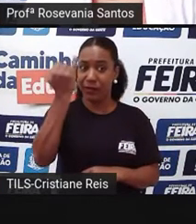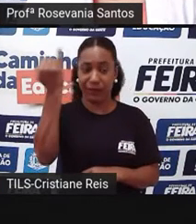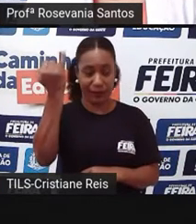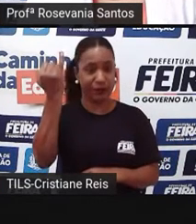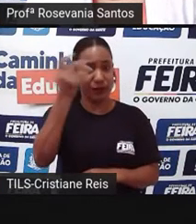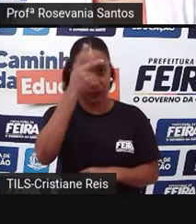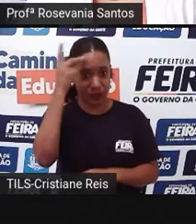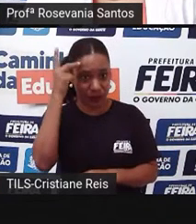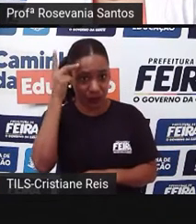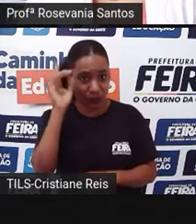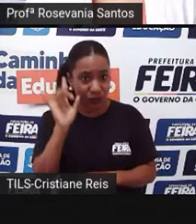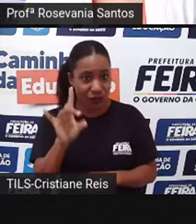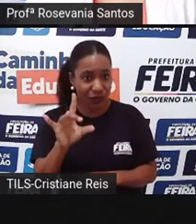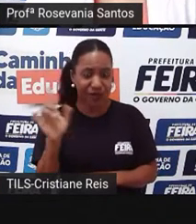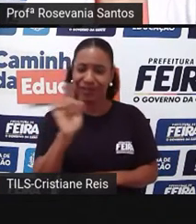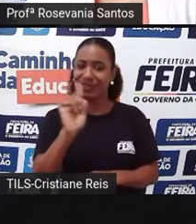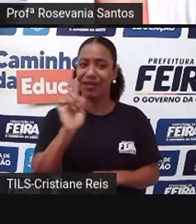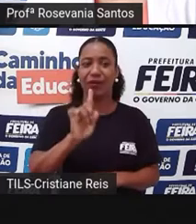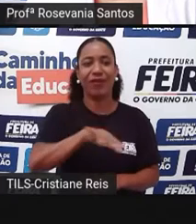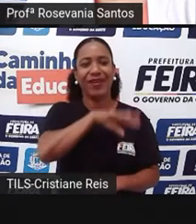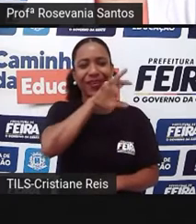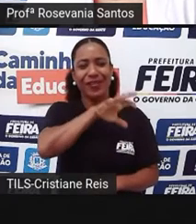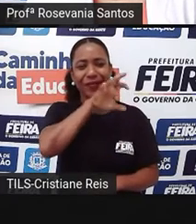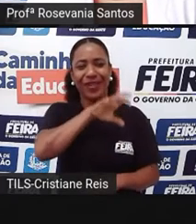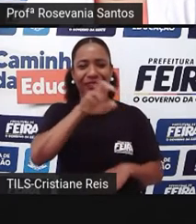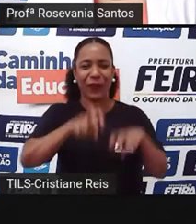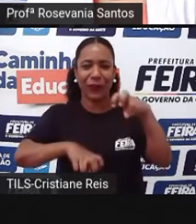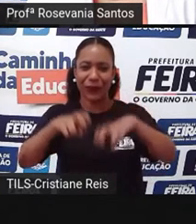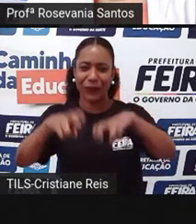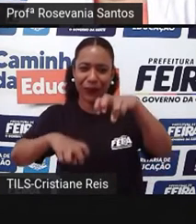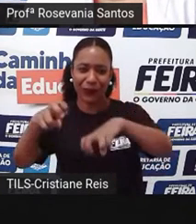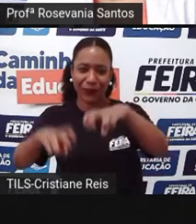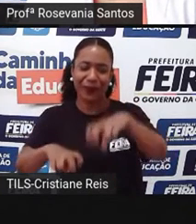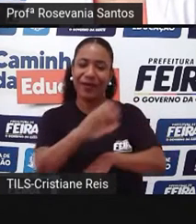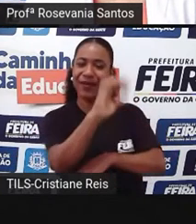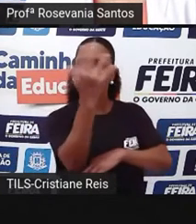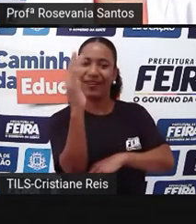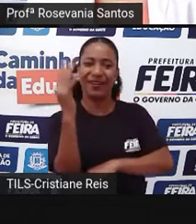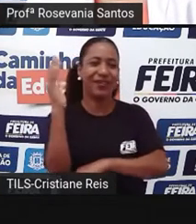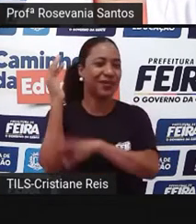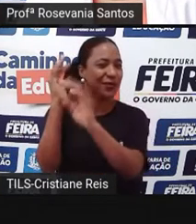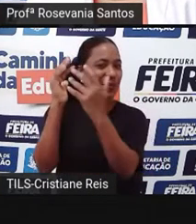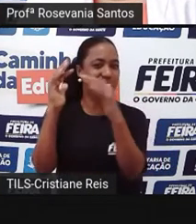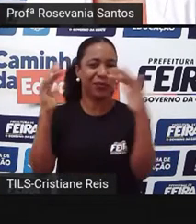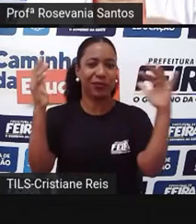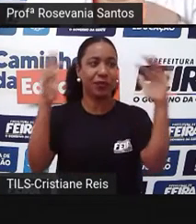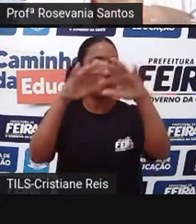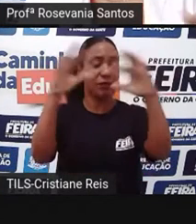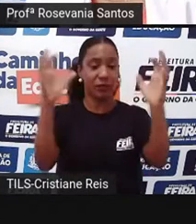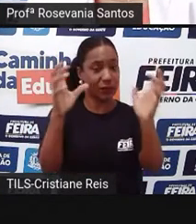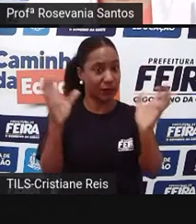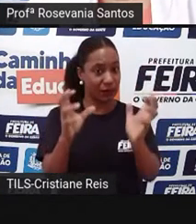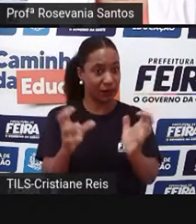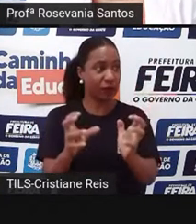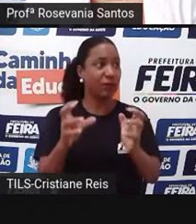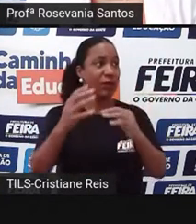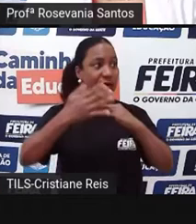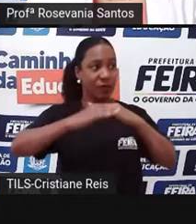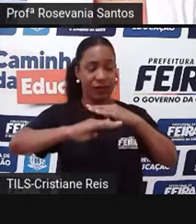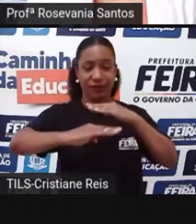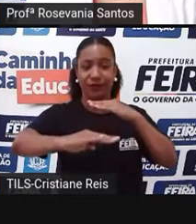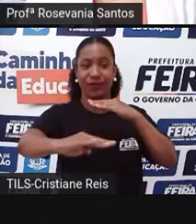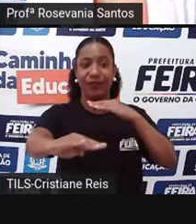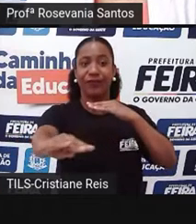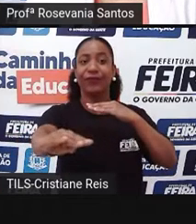os animais, para que tenha a ocorrência, né, da vegetação. Então, essa camada aí, eu vou dizer assim, né, a mais